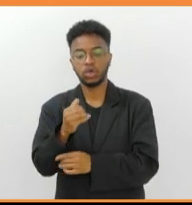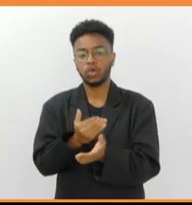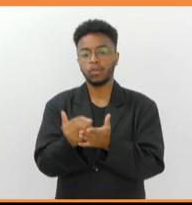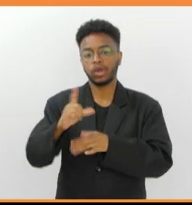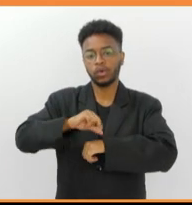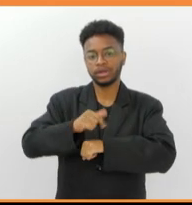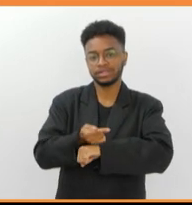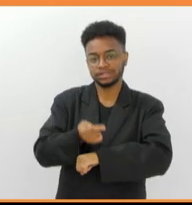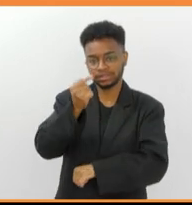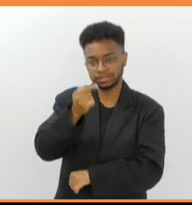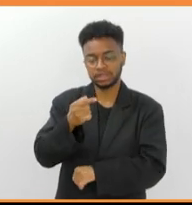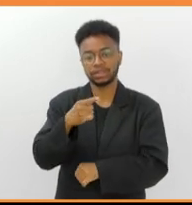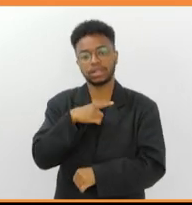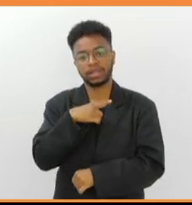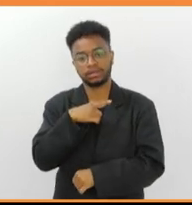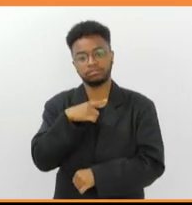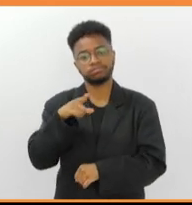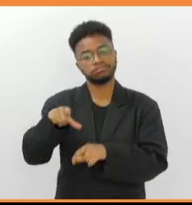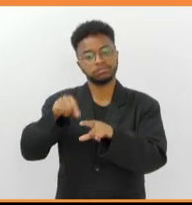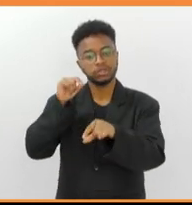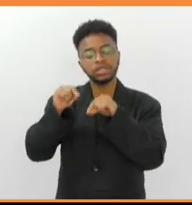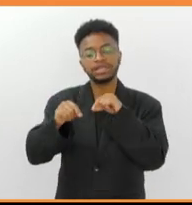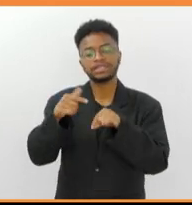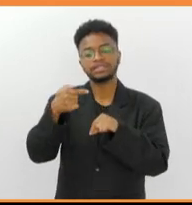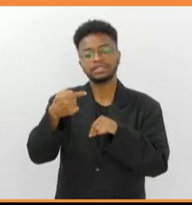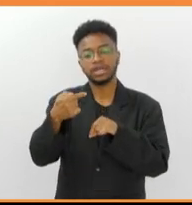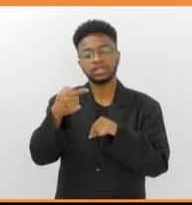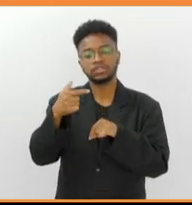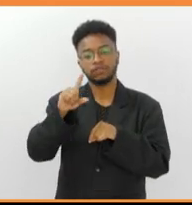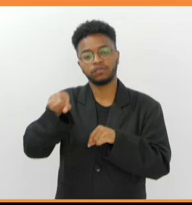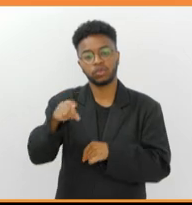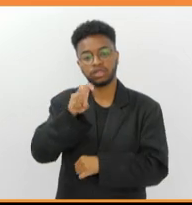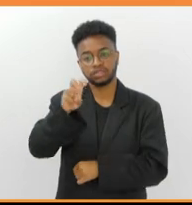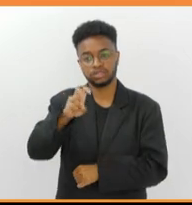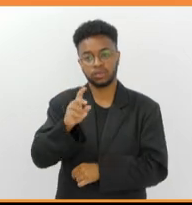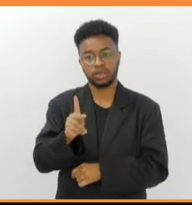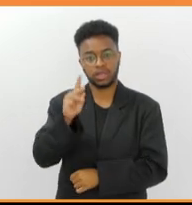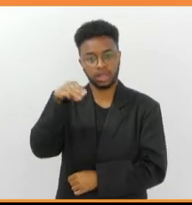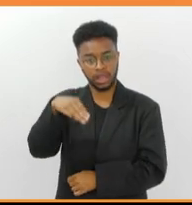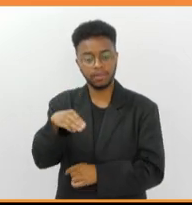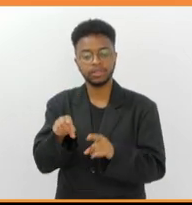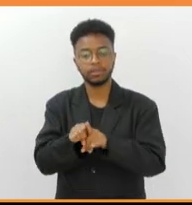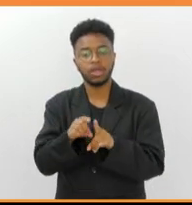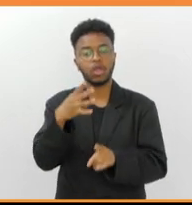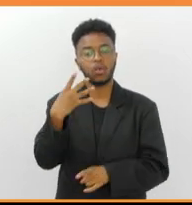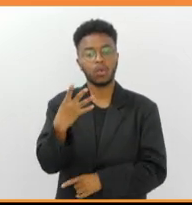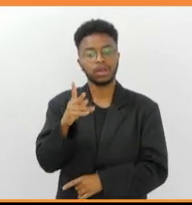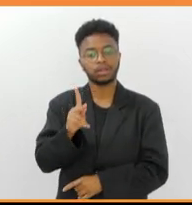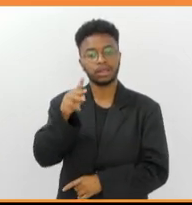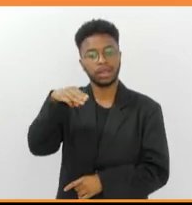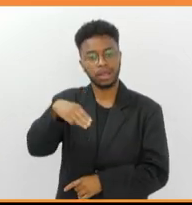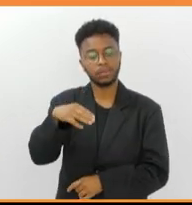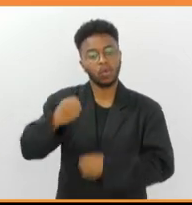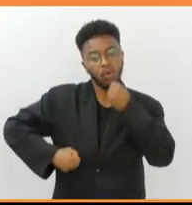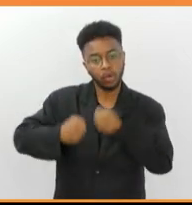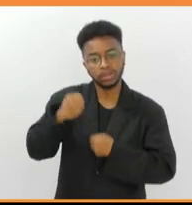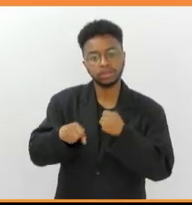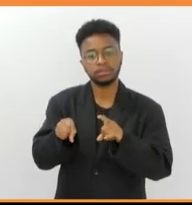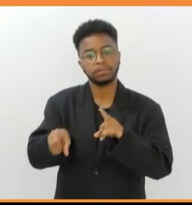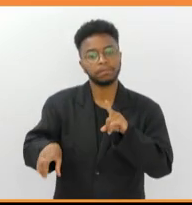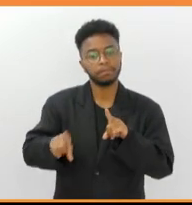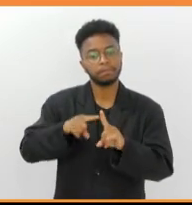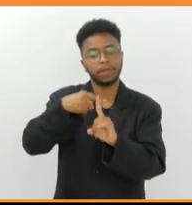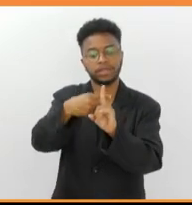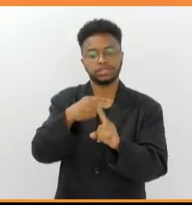da manhã com as opções de 7,5 de corrida ou 4 km de corrida e caminhada. Esse